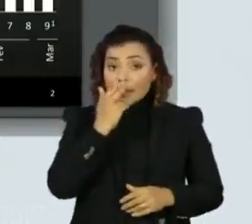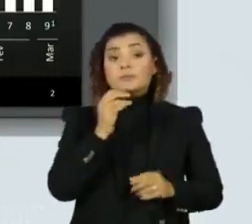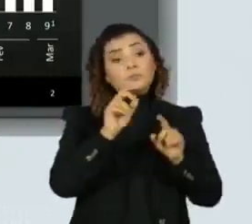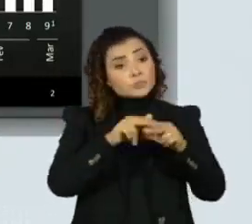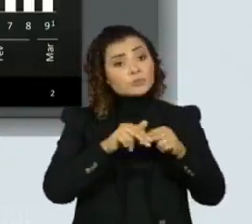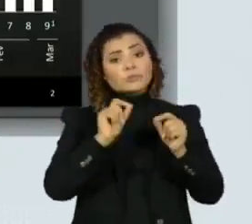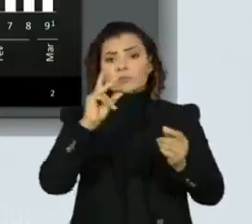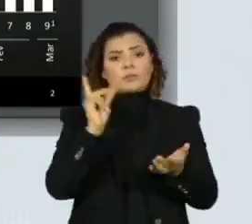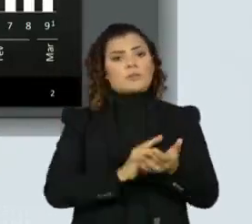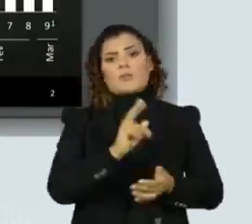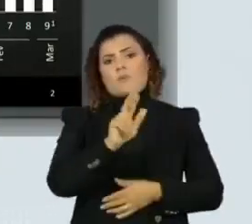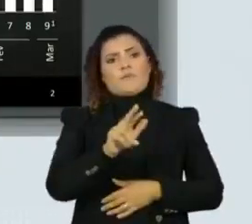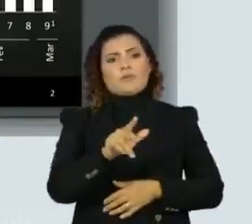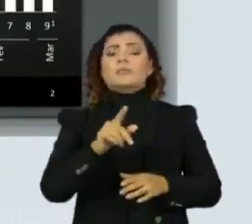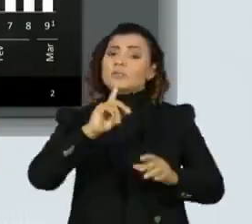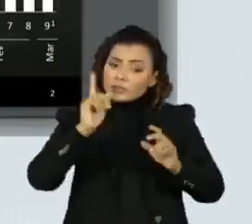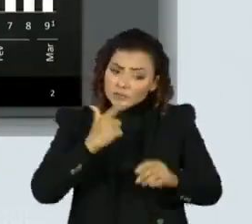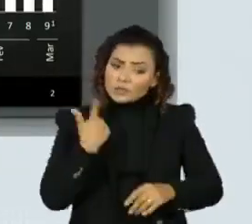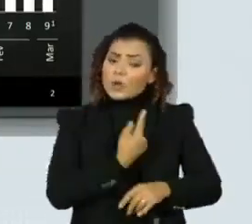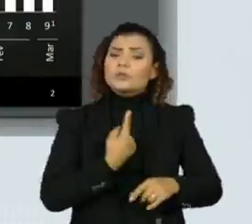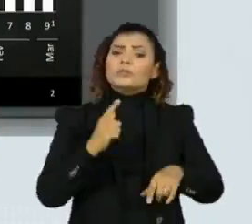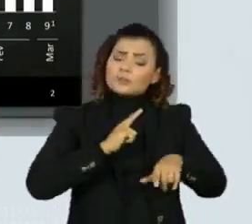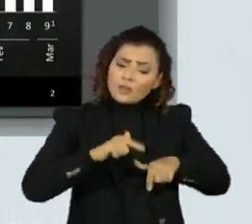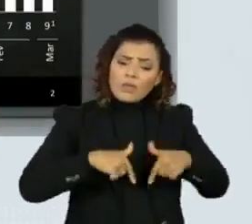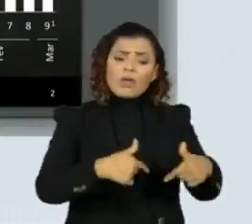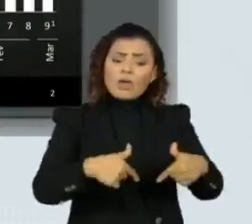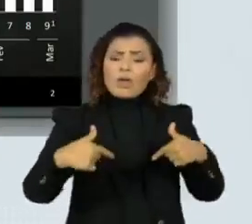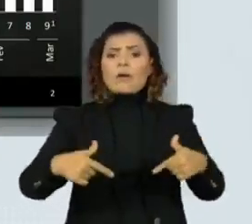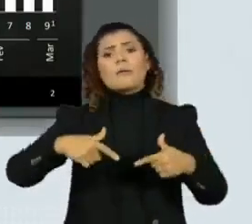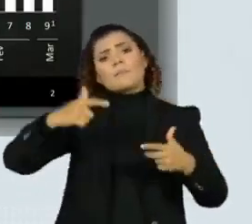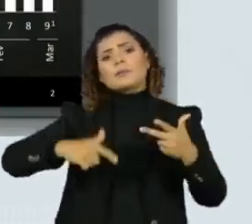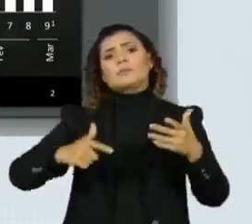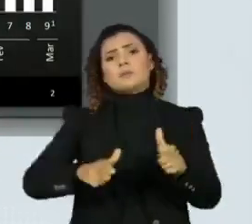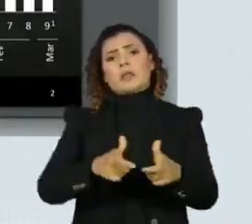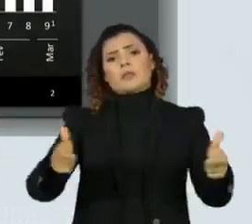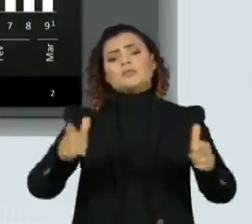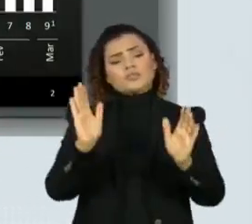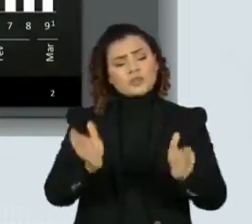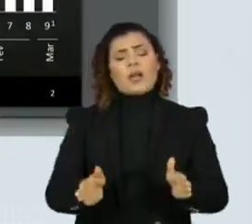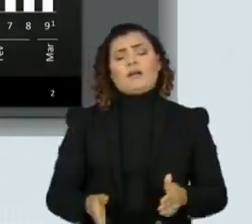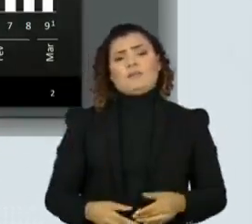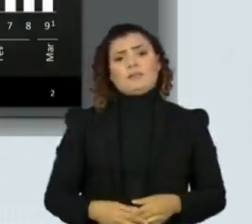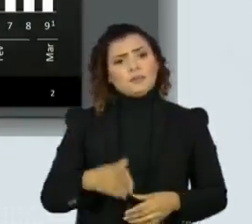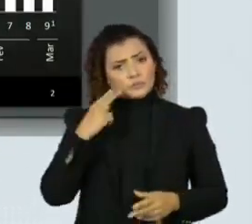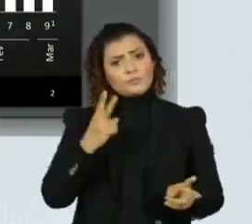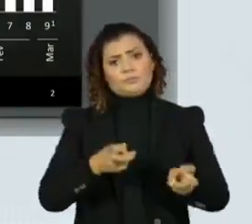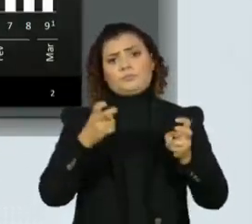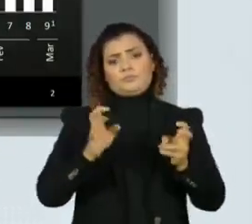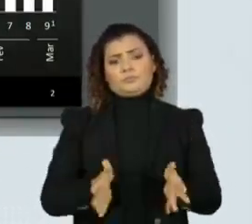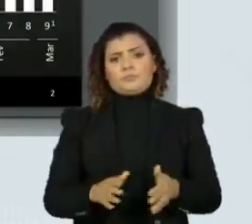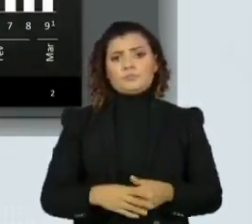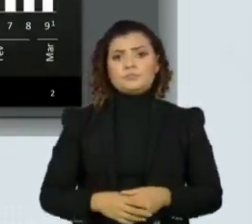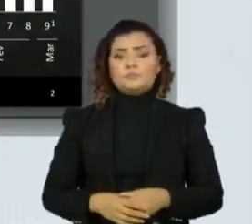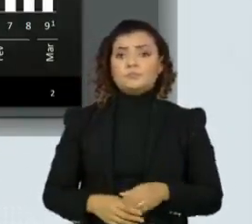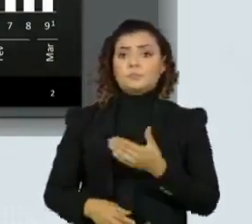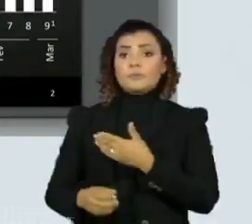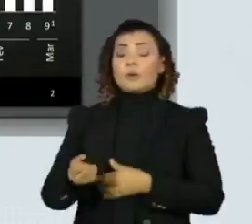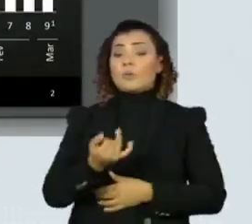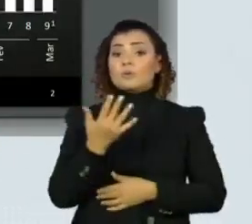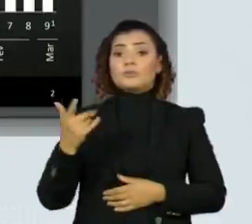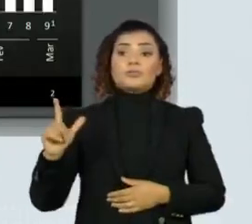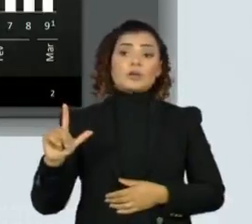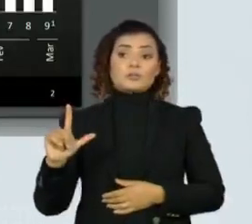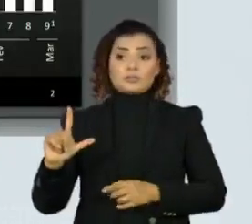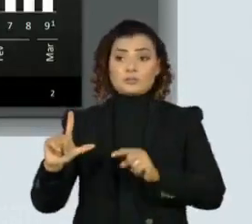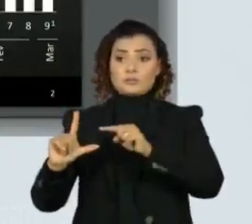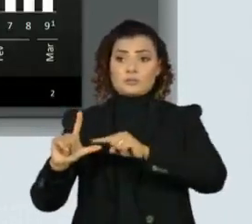é uma verdade. Temos muito, mas muito mais casos. Próximo. Número de óbitos.